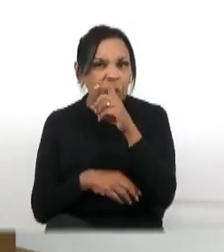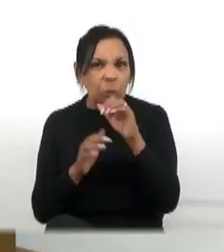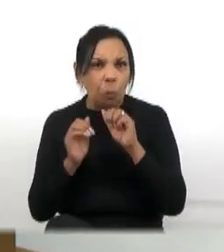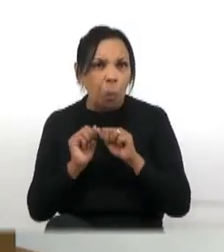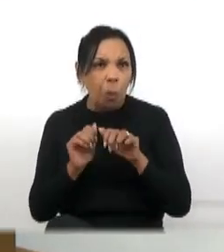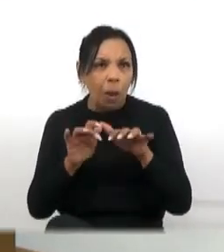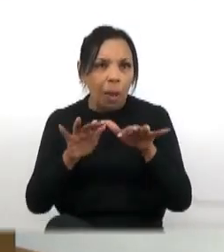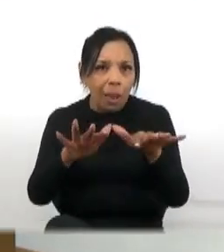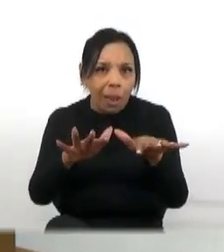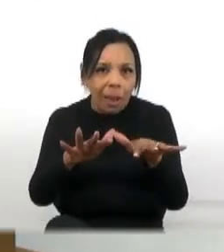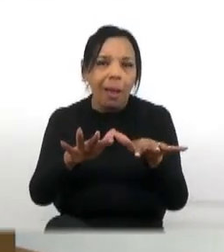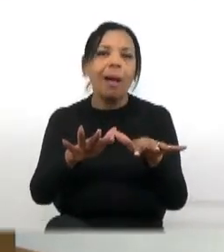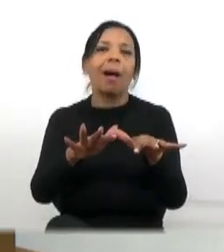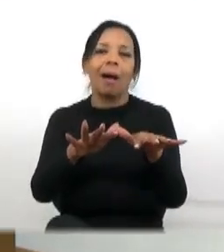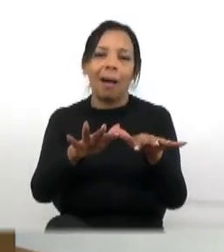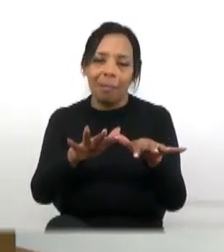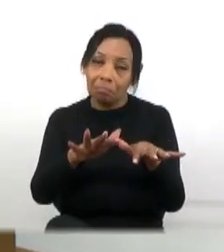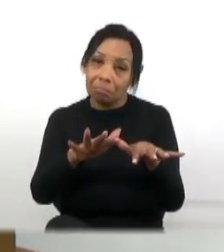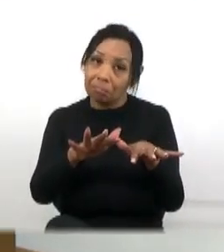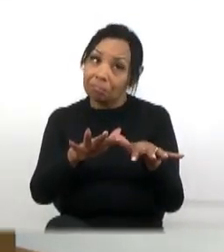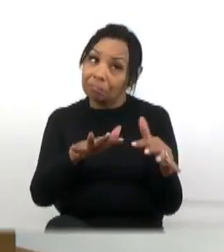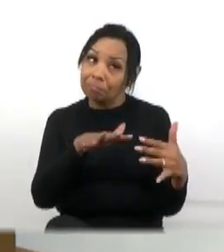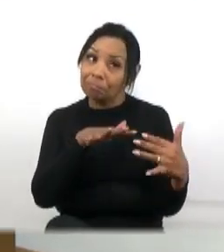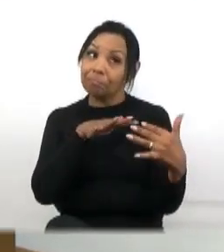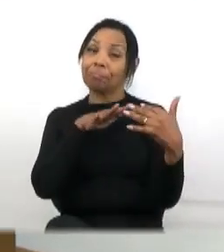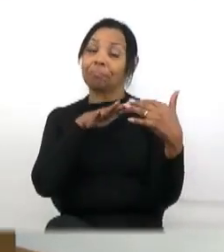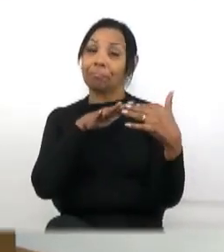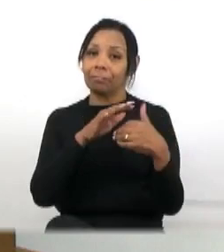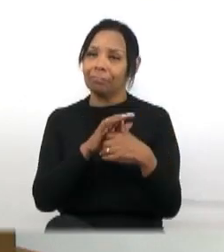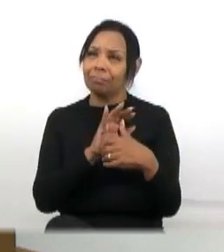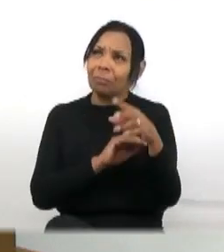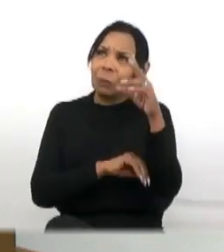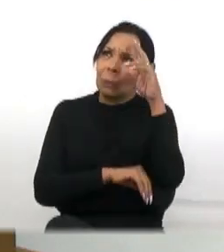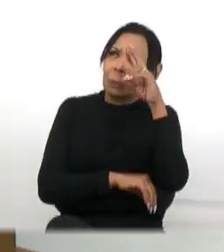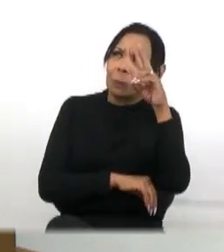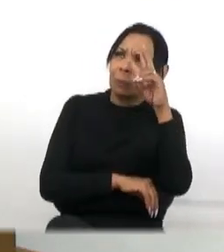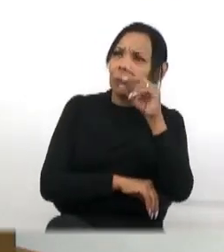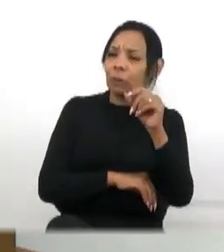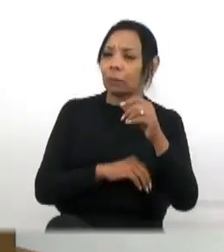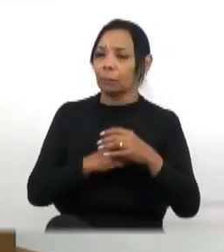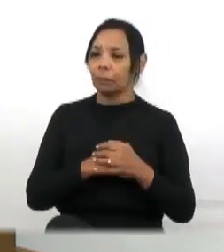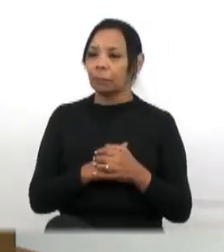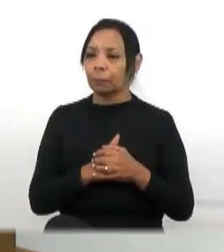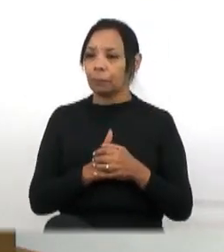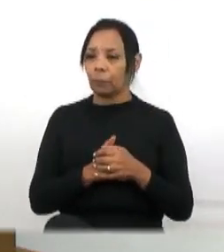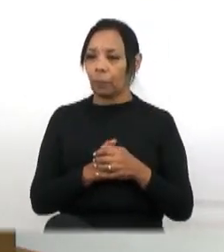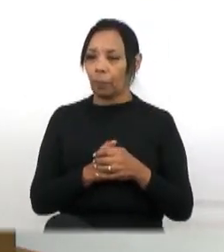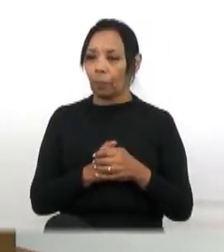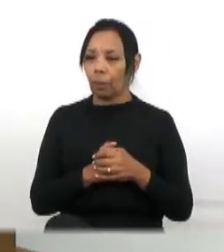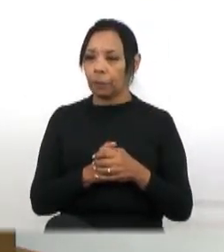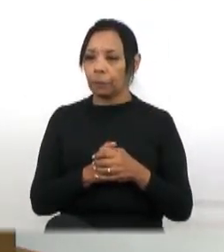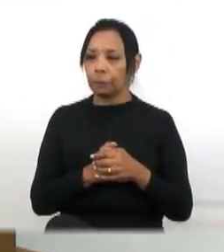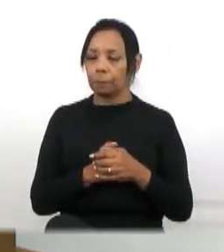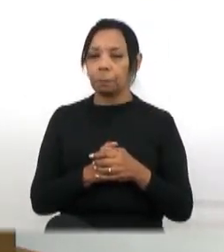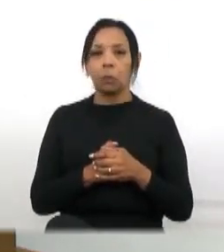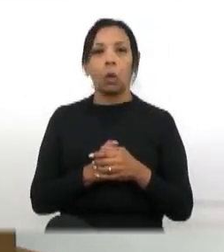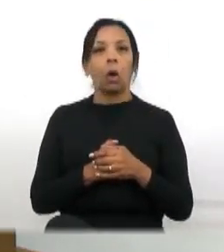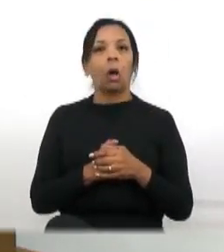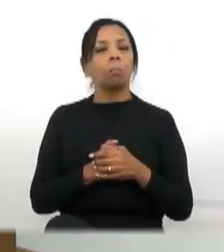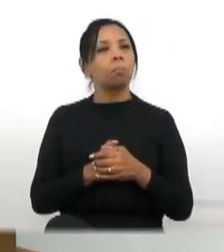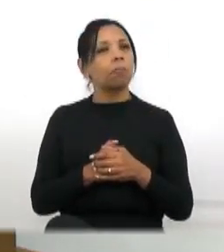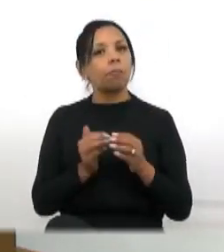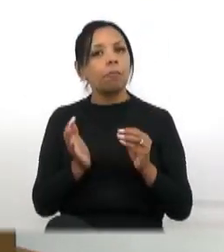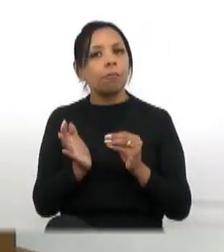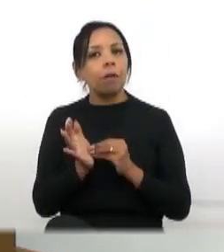quase mentir para a pessoa. Não me lembro agora, mas não sei o que, eu falo, olha, não está vendo transparência,